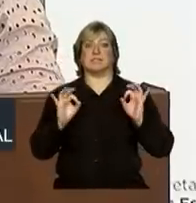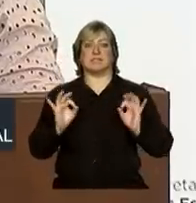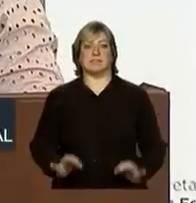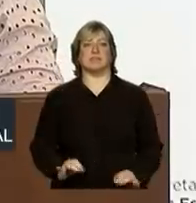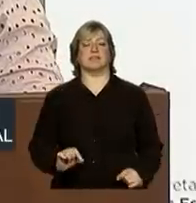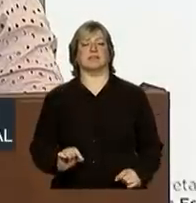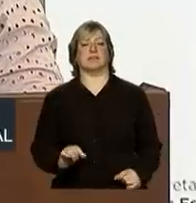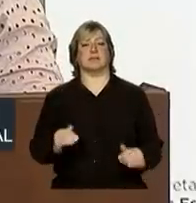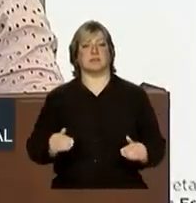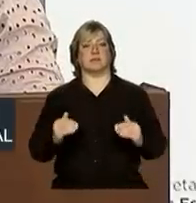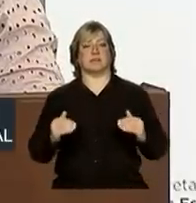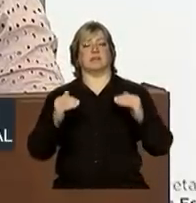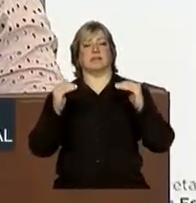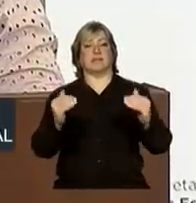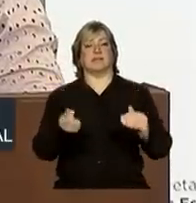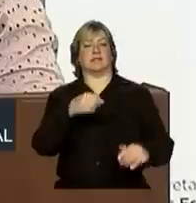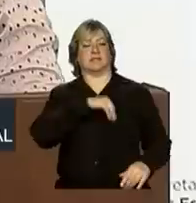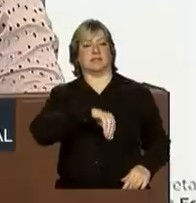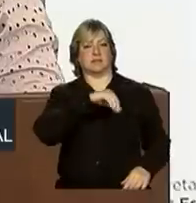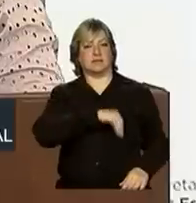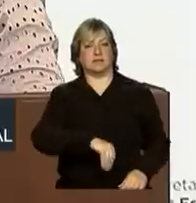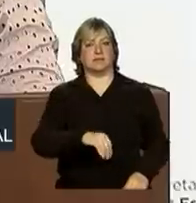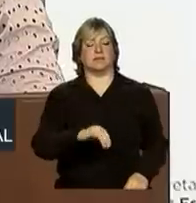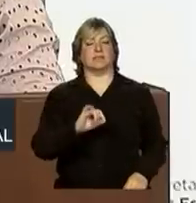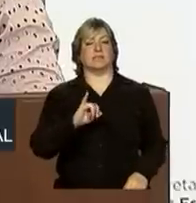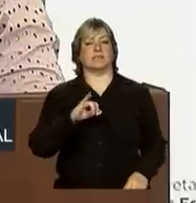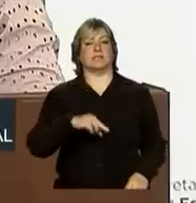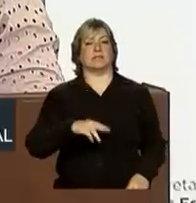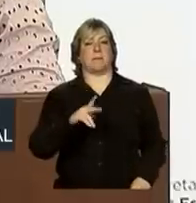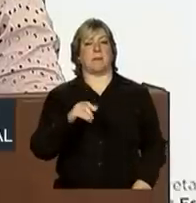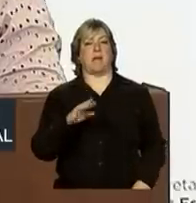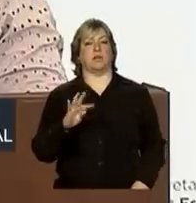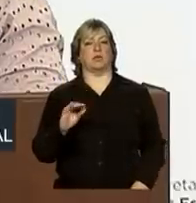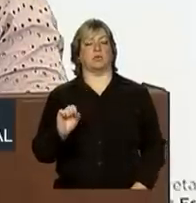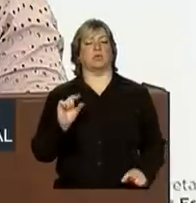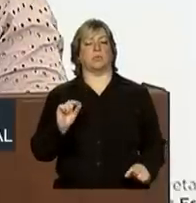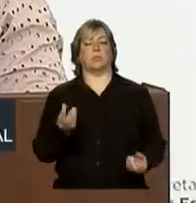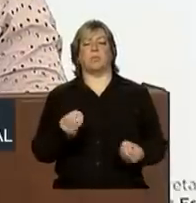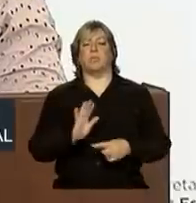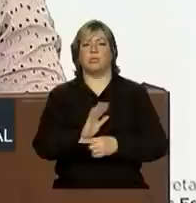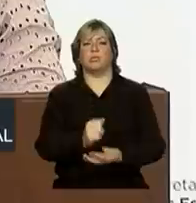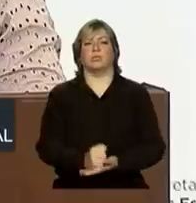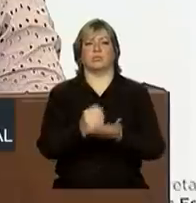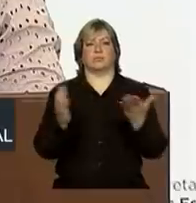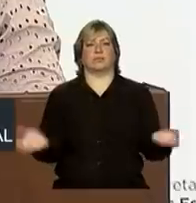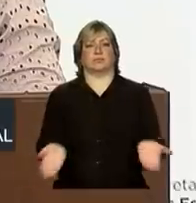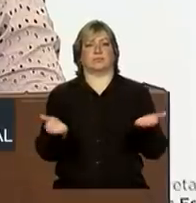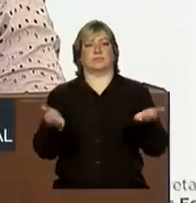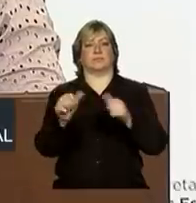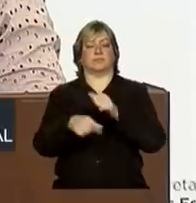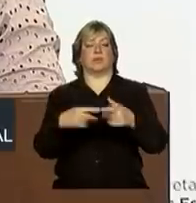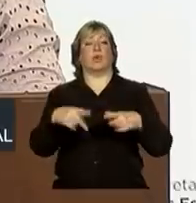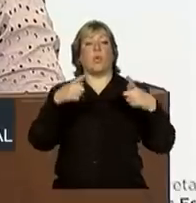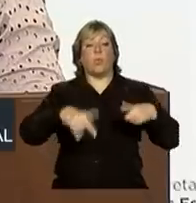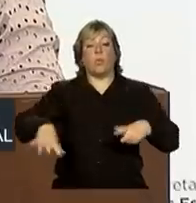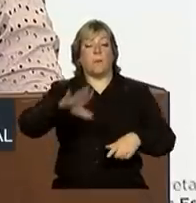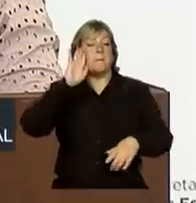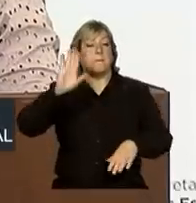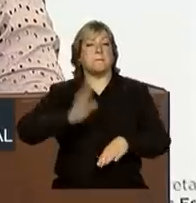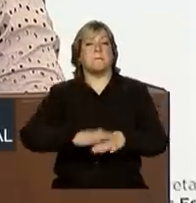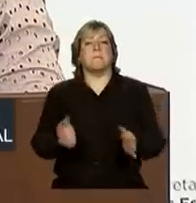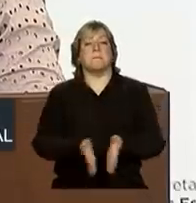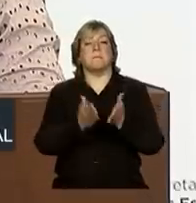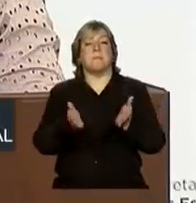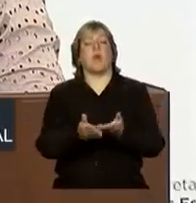desconcentrando a renda com impactos muito favoráveis na vida do nosso povo e nas regiões mais pobres do país.